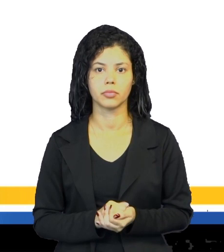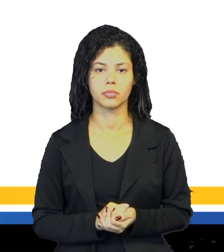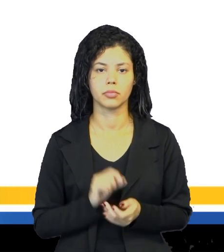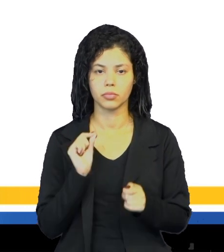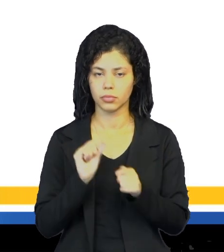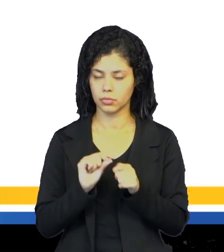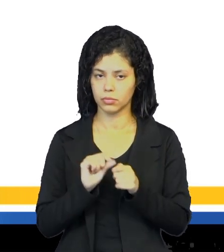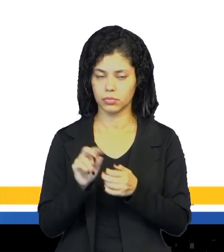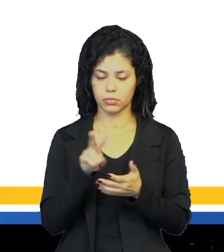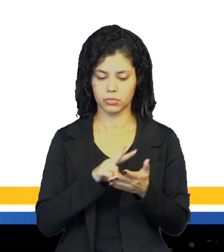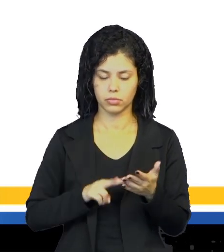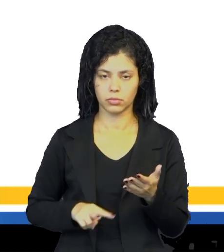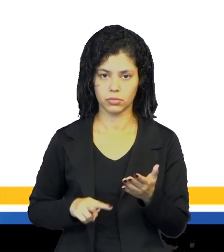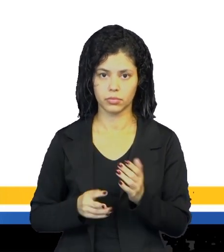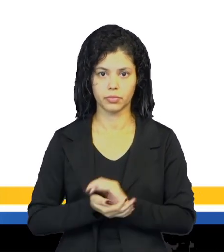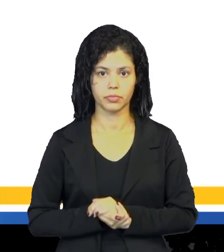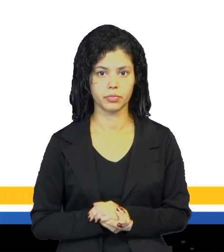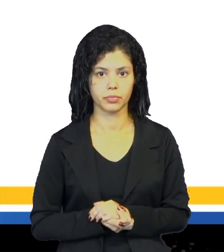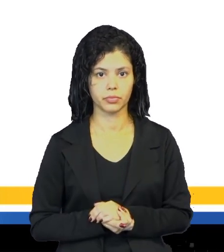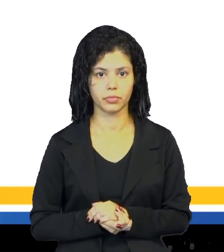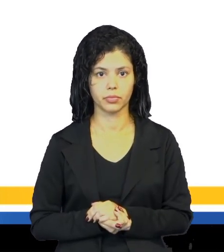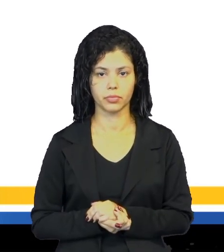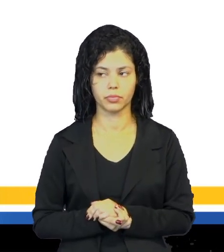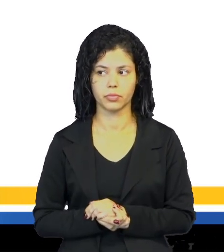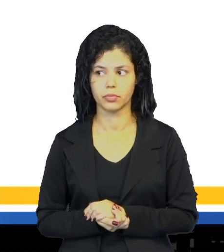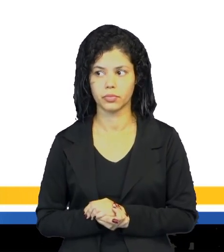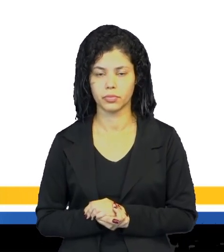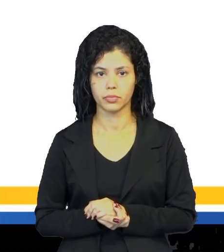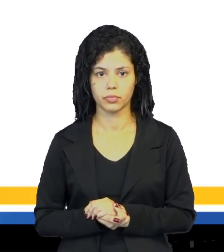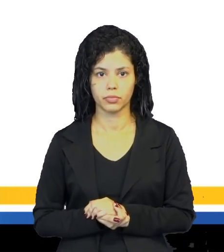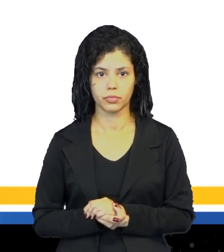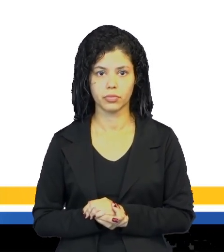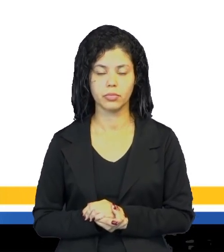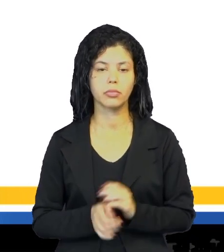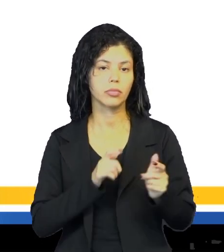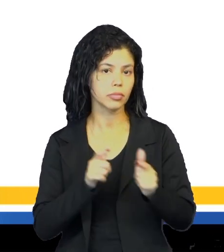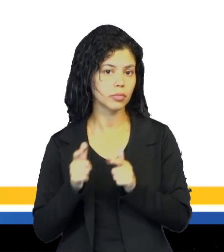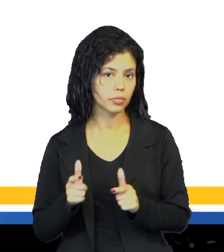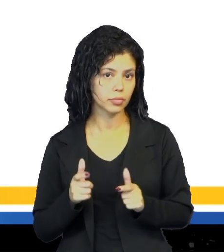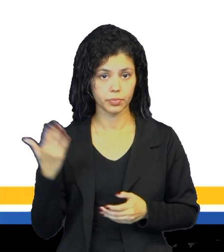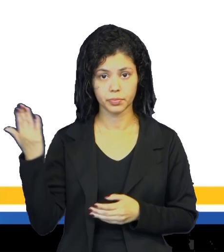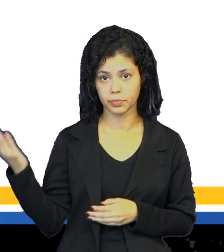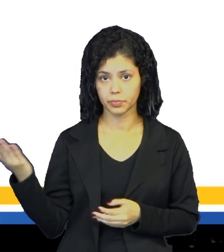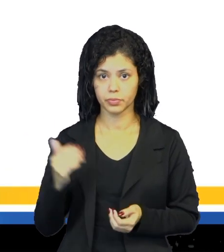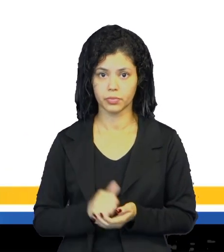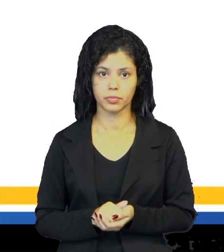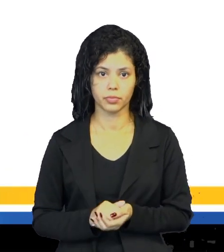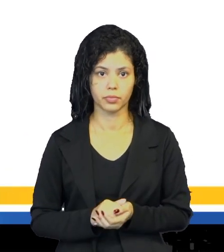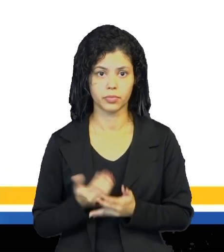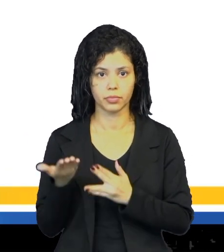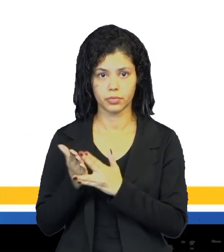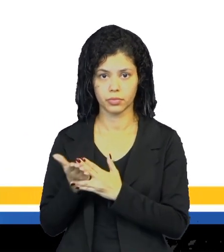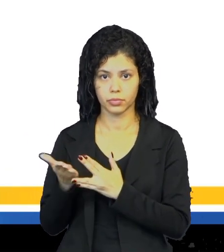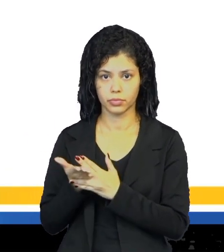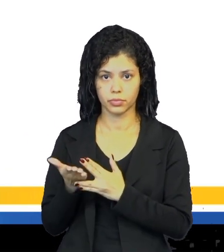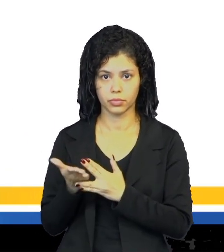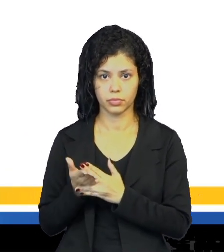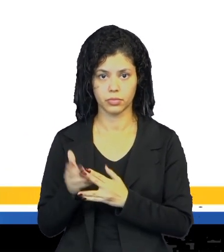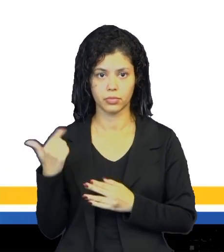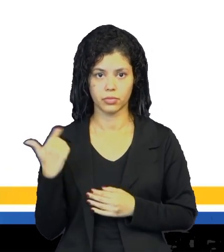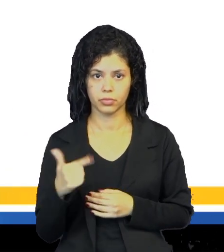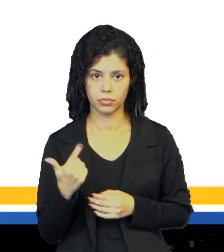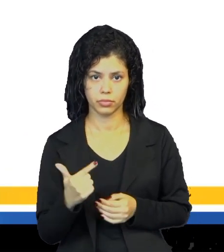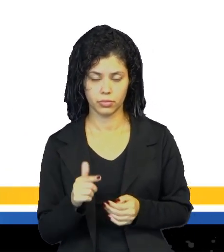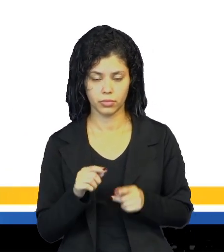e fazendo leituras, né. Então, parece ser uma biblioteca. Outro espaço ali, ó. Sona de deporte. E apesar de não ter uma